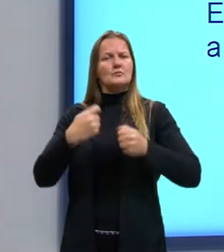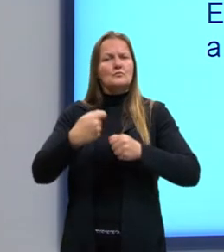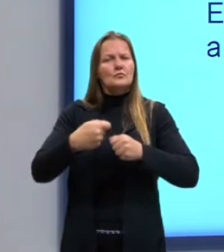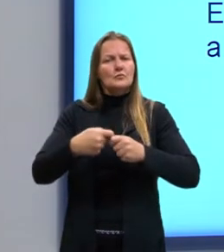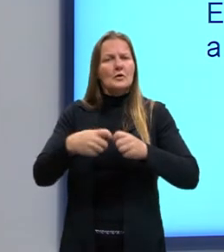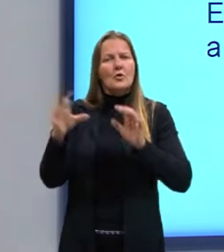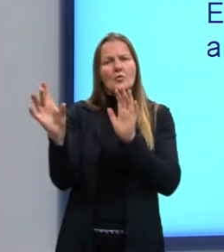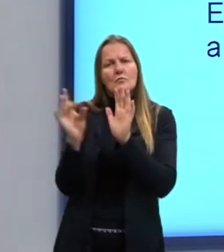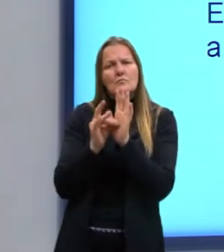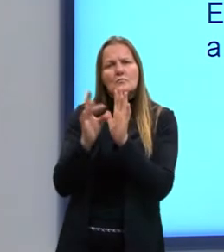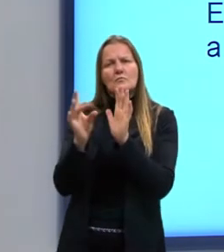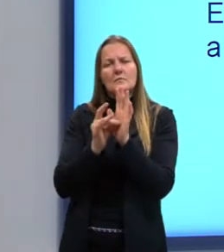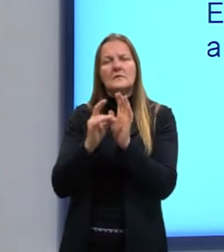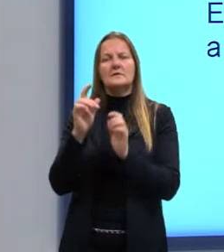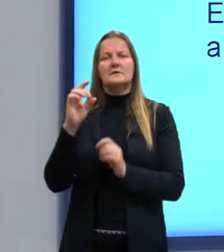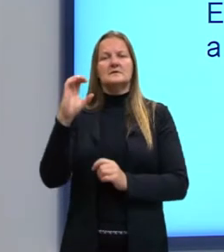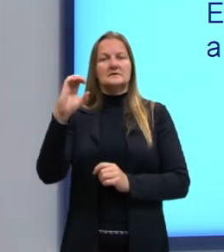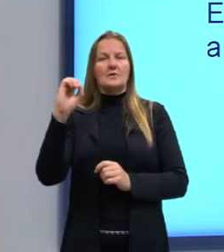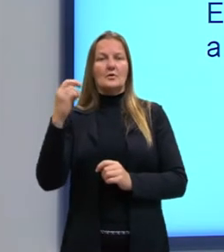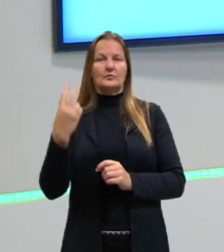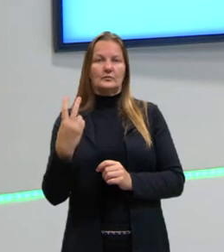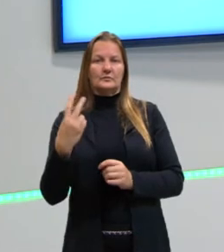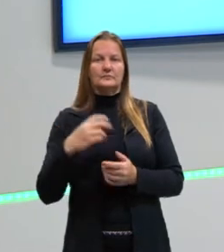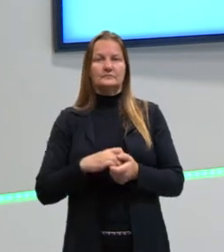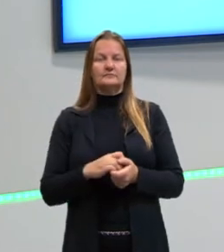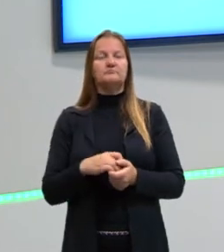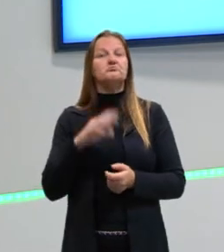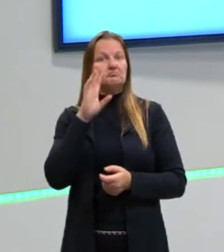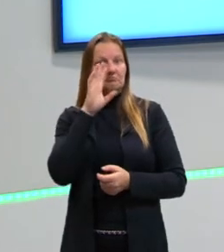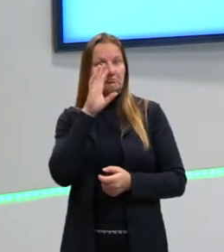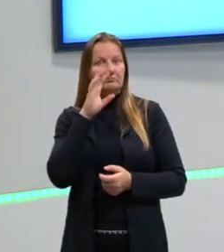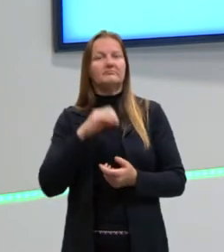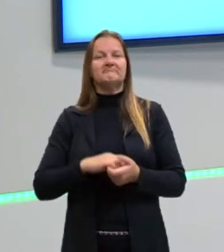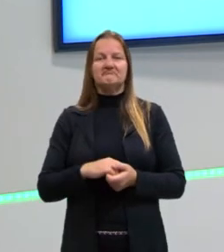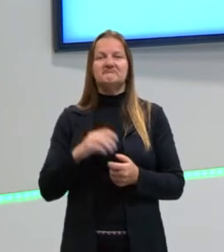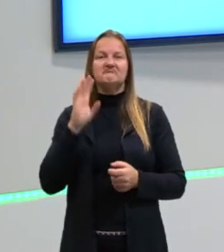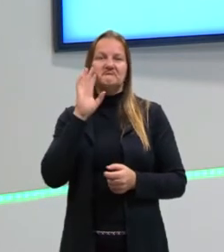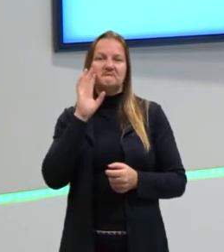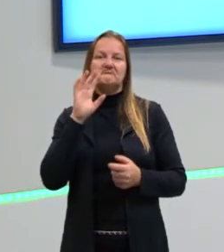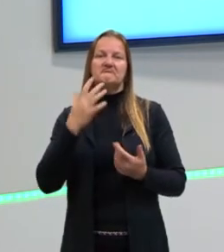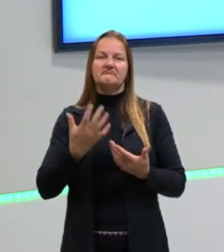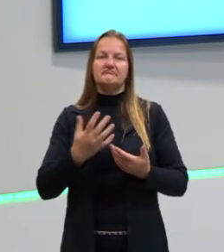fixação, então, do gás carbônico. Que show, né? Muito bacana isso.